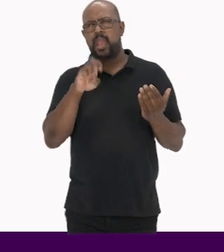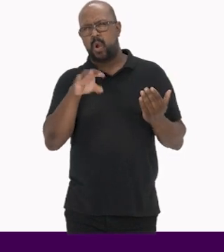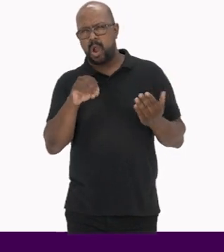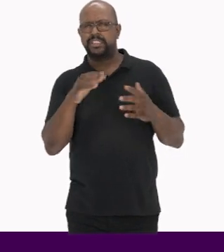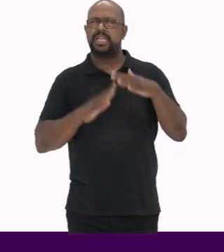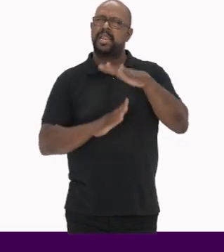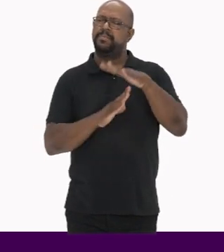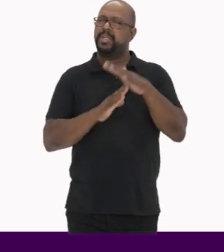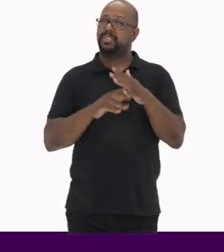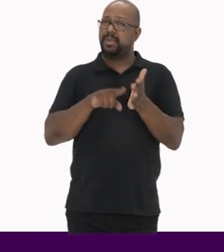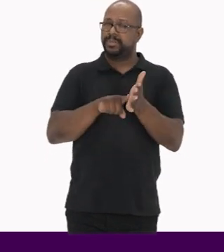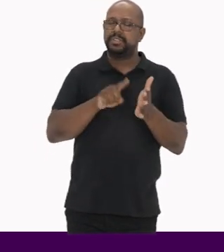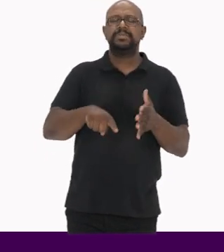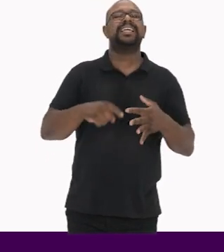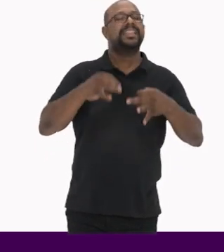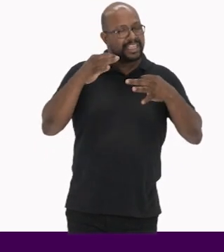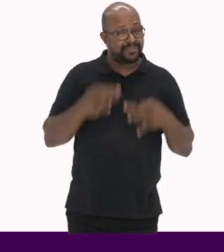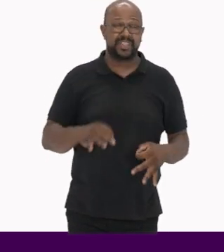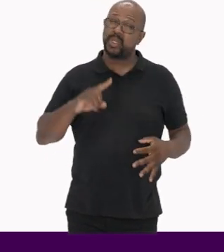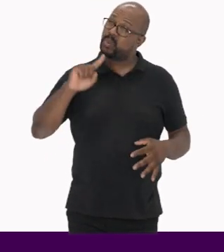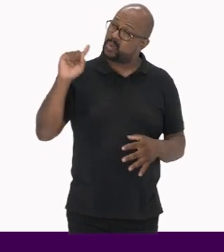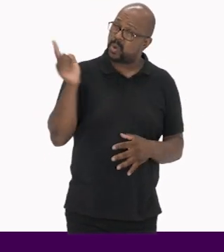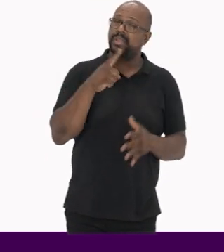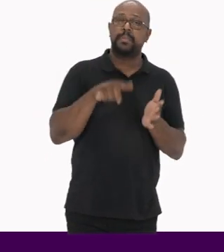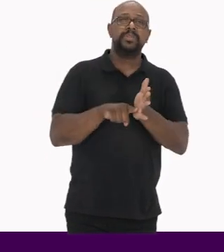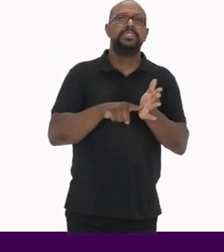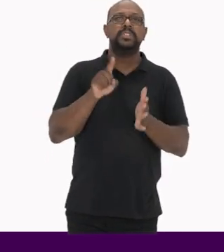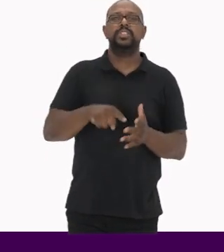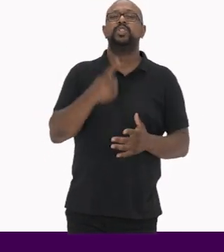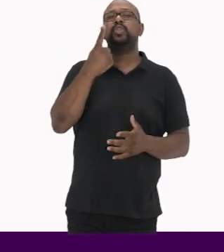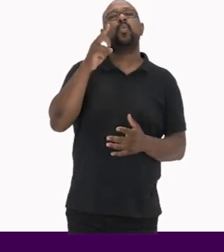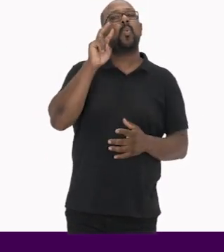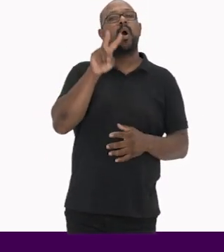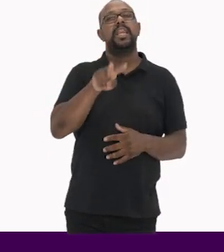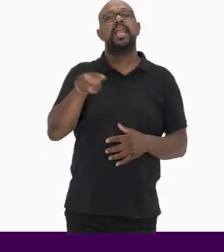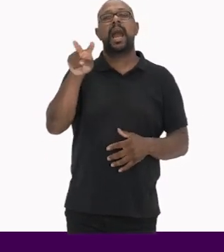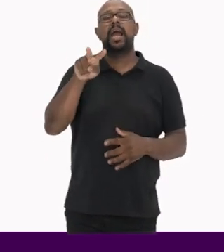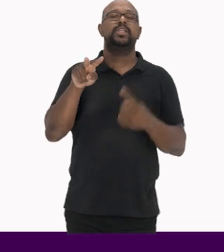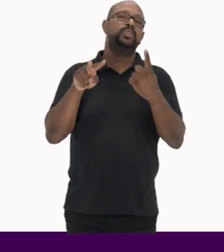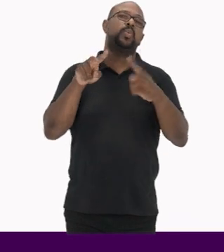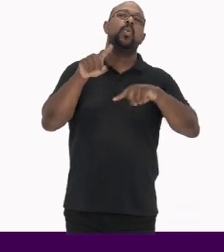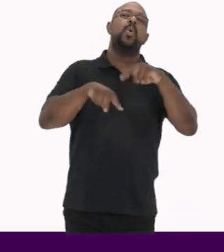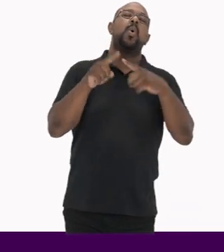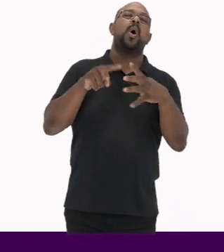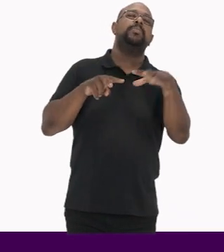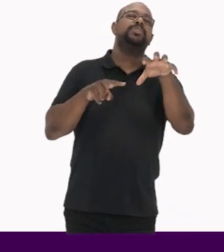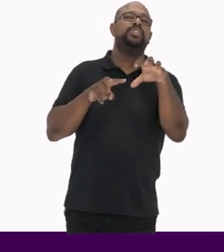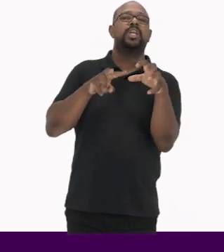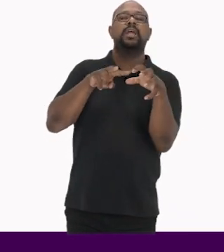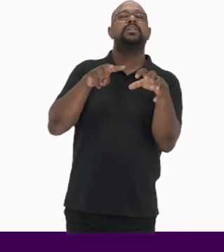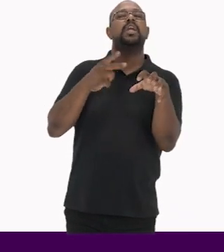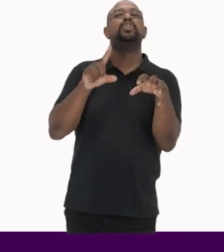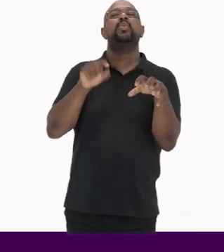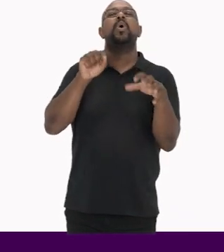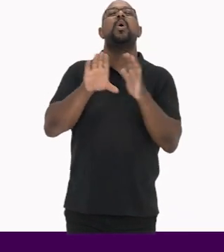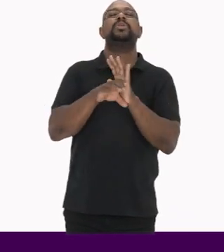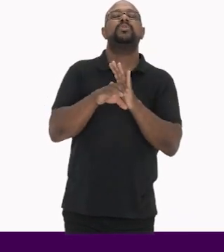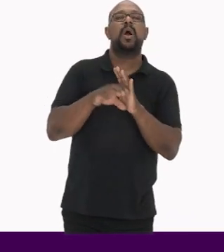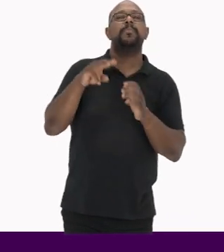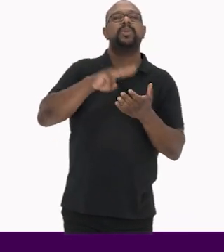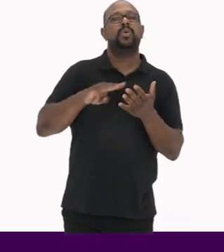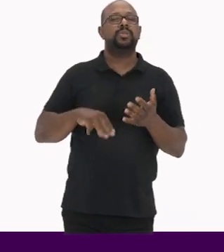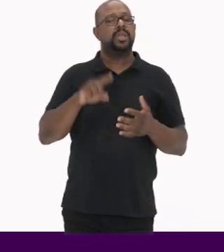pesquisa precisam estar bem definidos Toda pesquisa é fruto de um olhar e de um objeto e uma escolha conceitual e